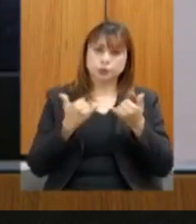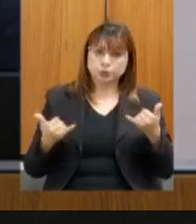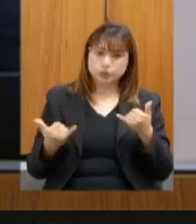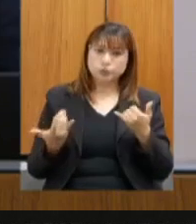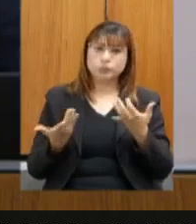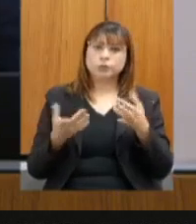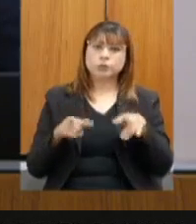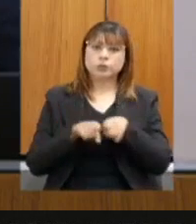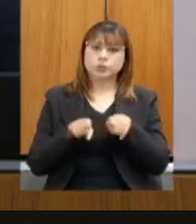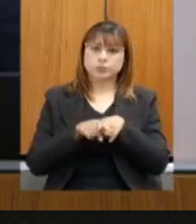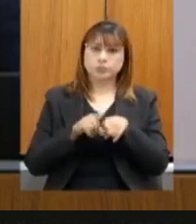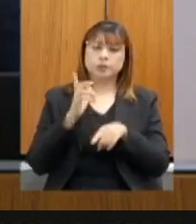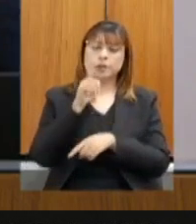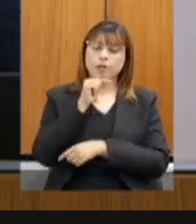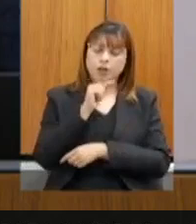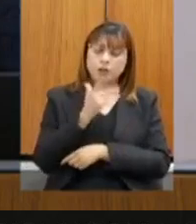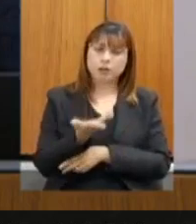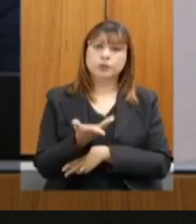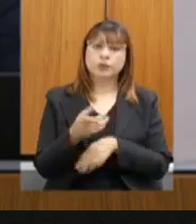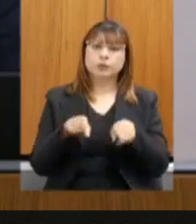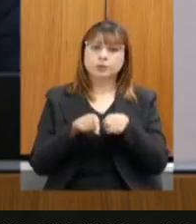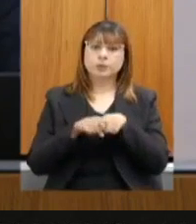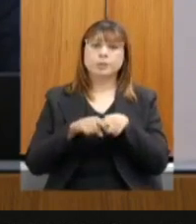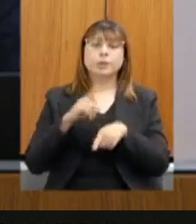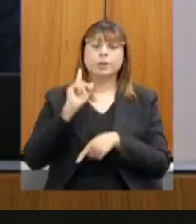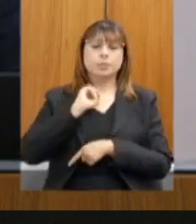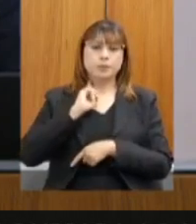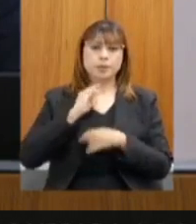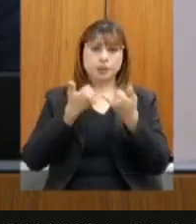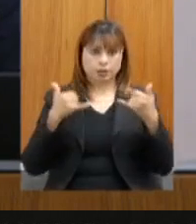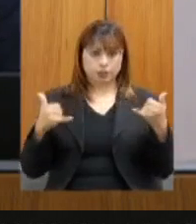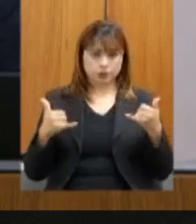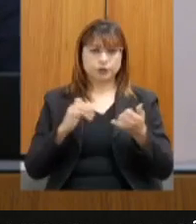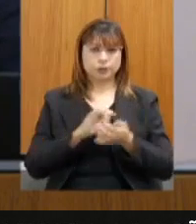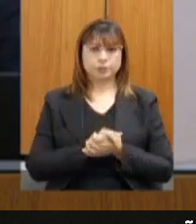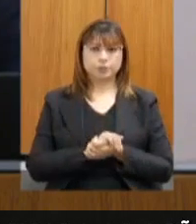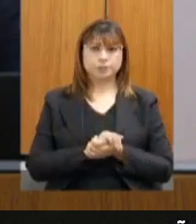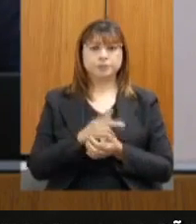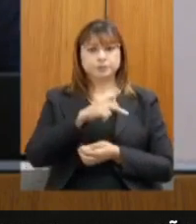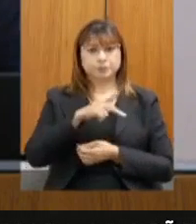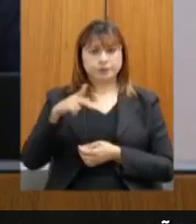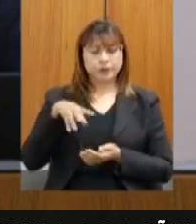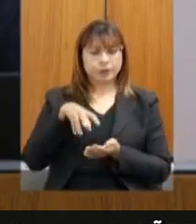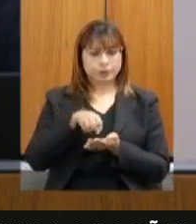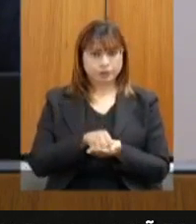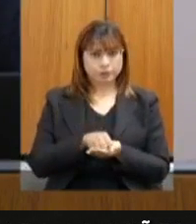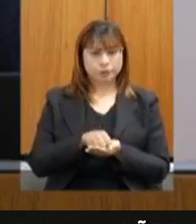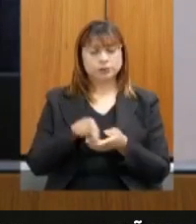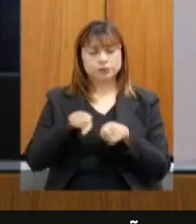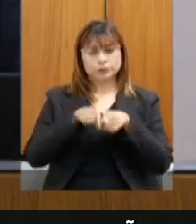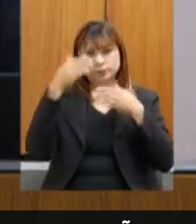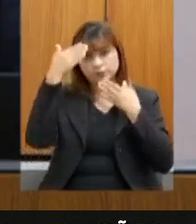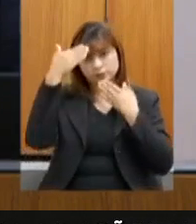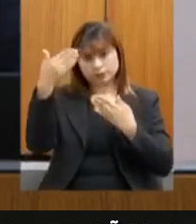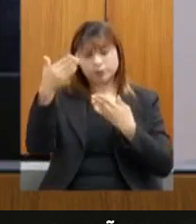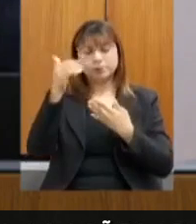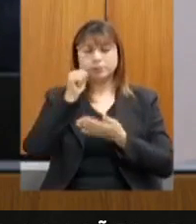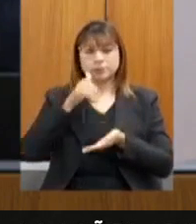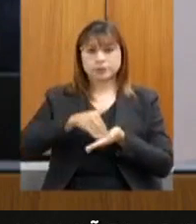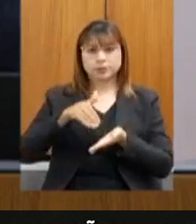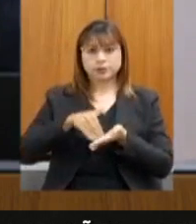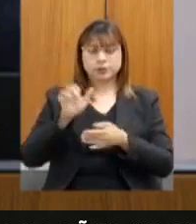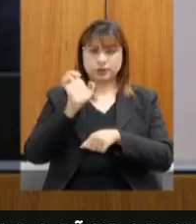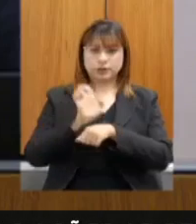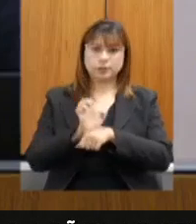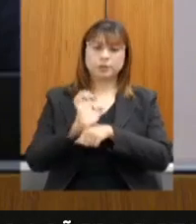de Minas e Energia. A presidência registra e agradece a presença da Secretária de